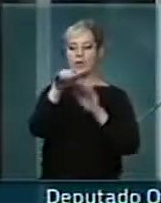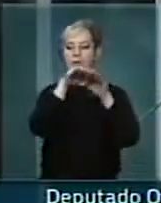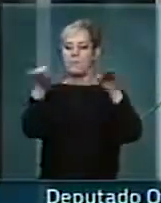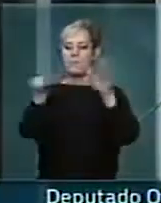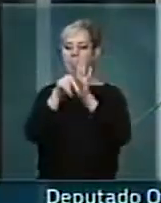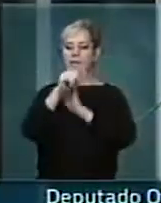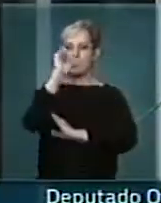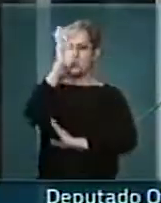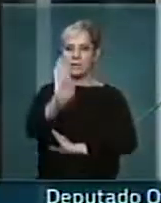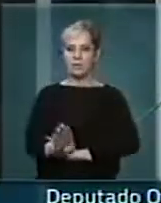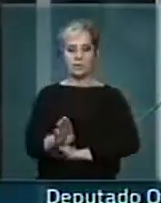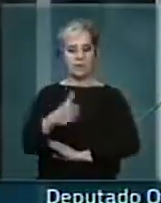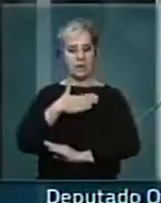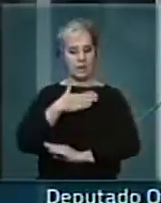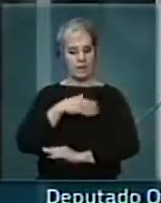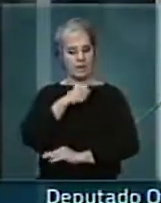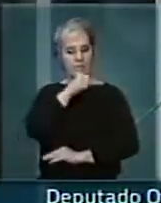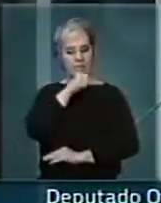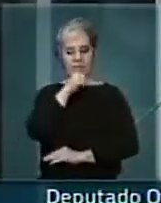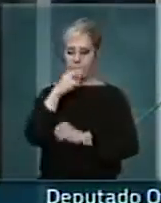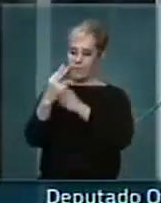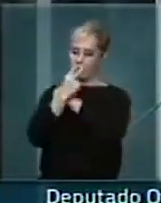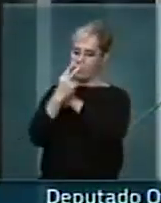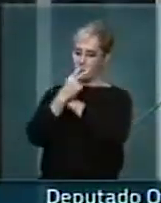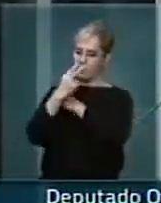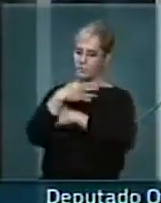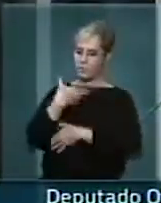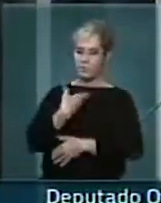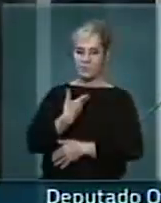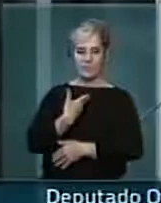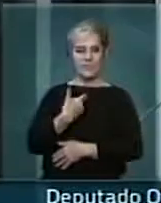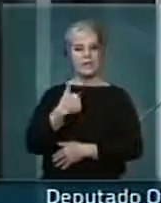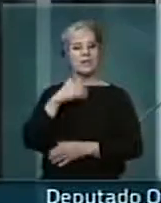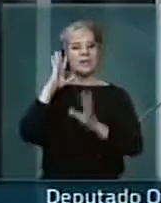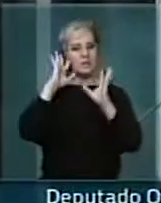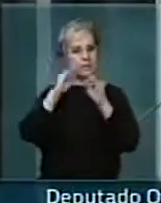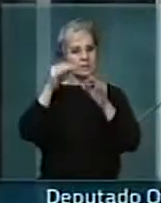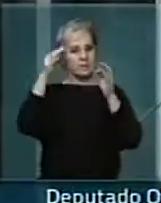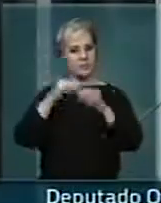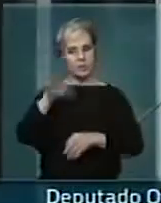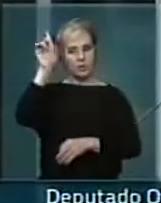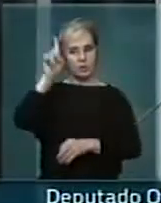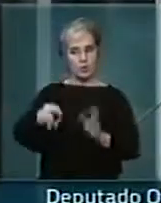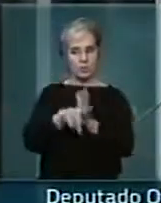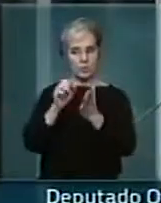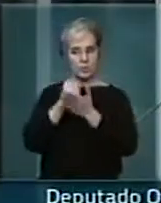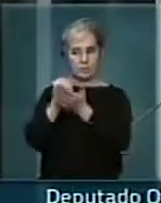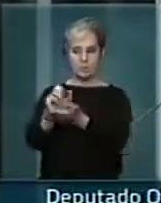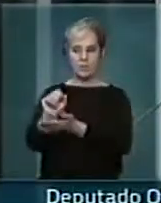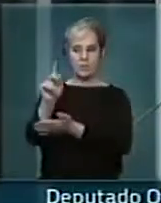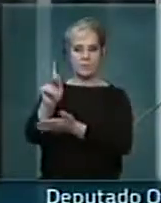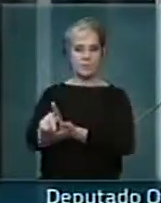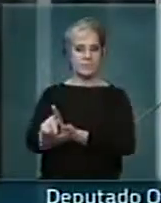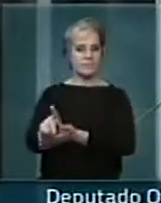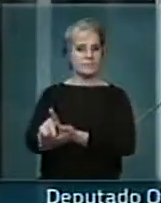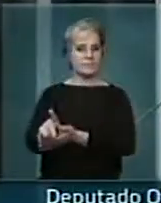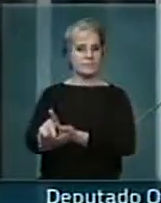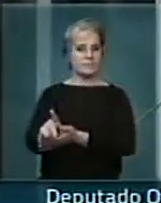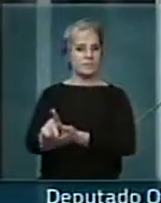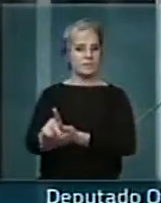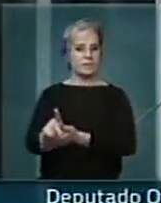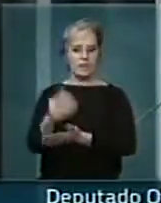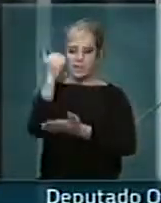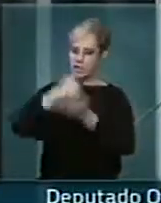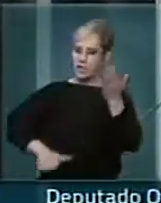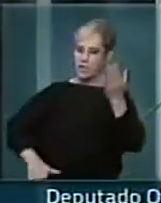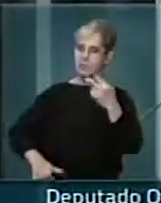Fui criado por um avô e tenho absoluta consciência de que os direitos consagrados aos aposentados não podem ser